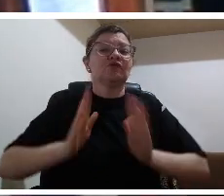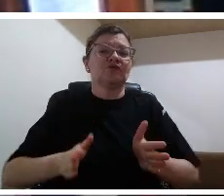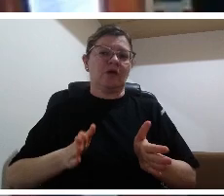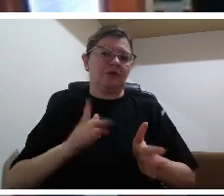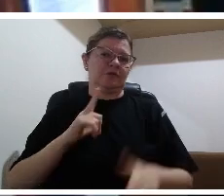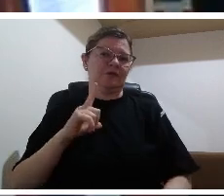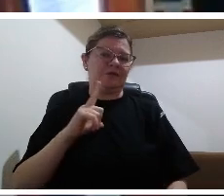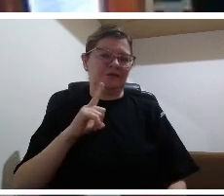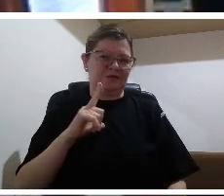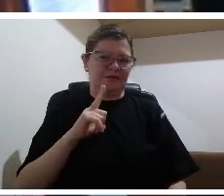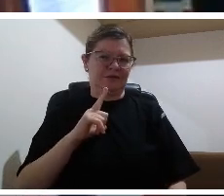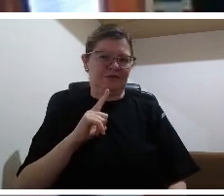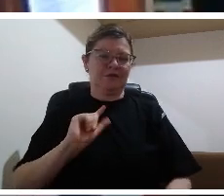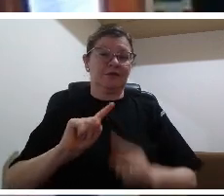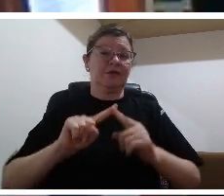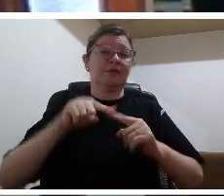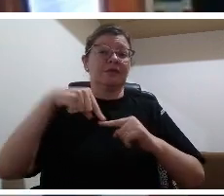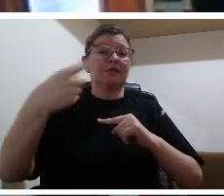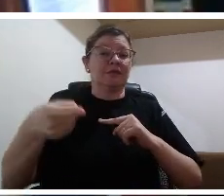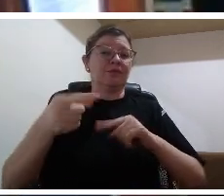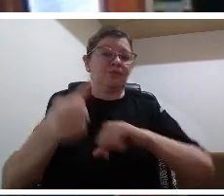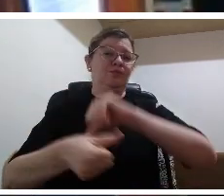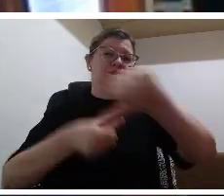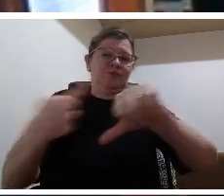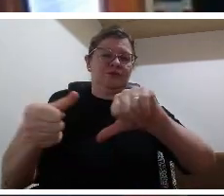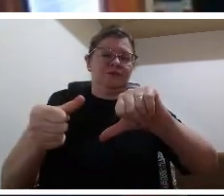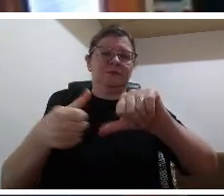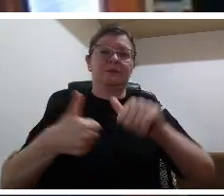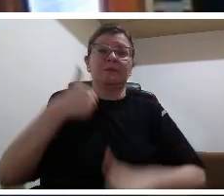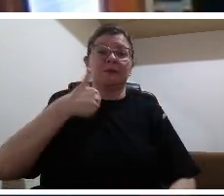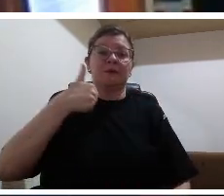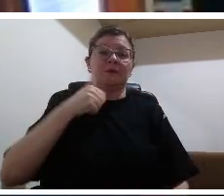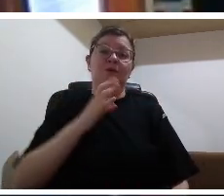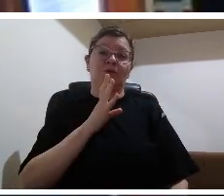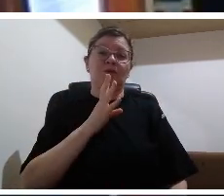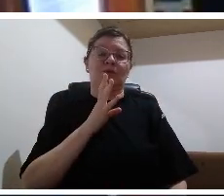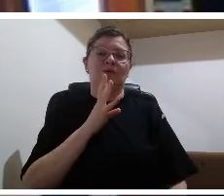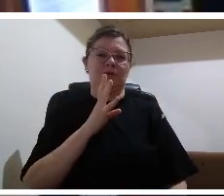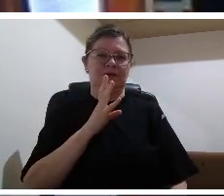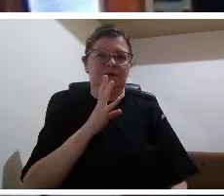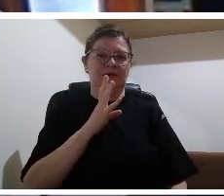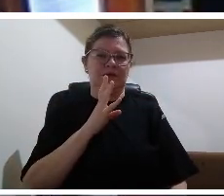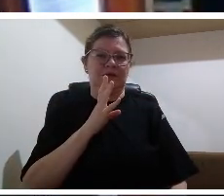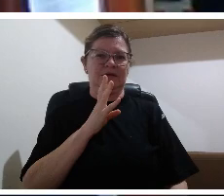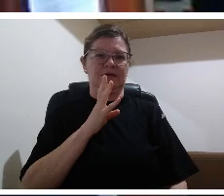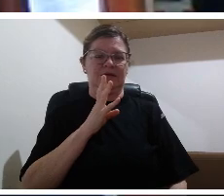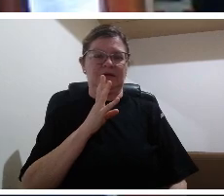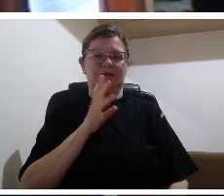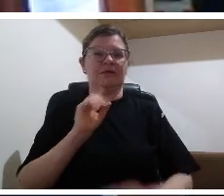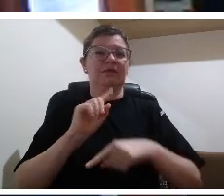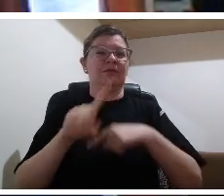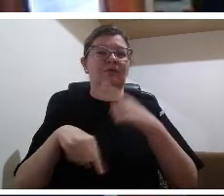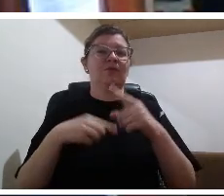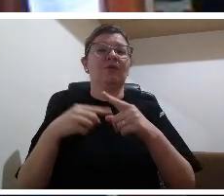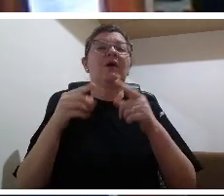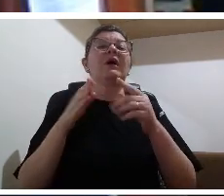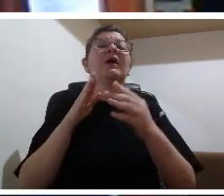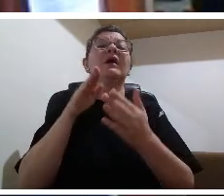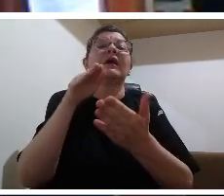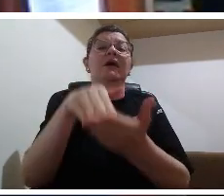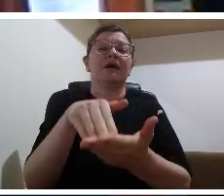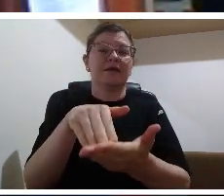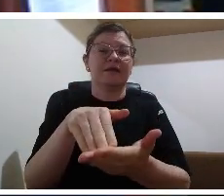vai a gente diz a gente tem que mudar a estrutura social quando alguém se propõe a mudar